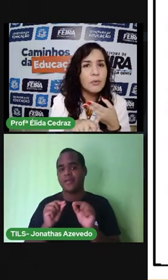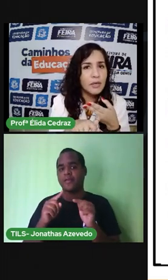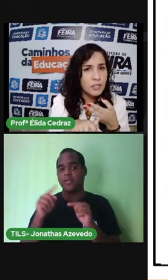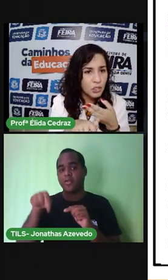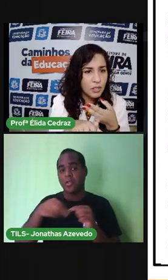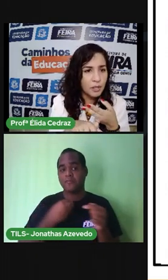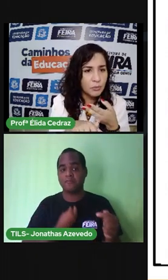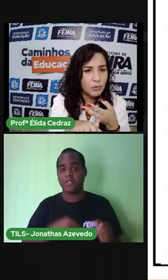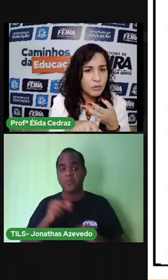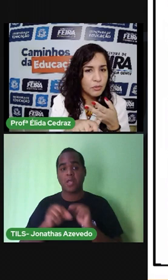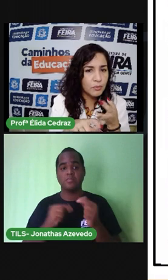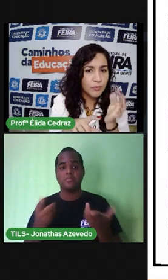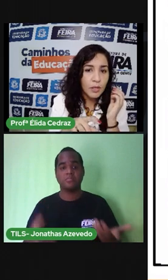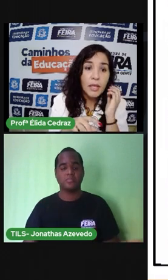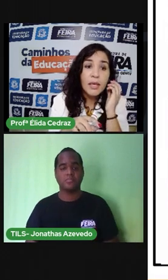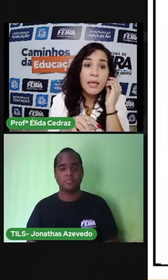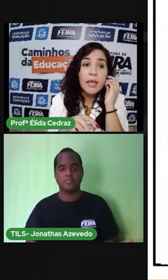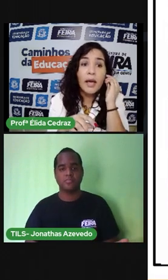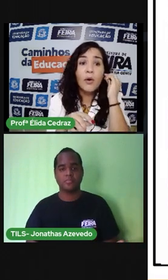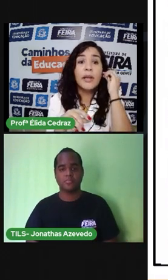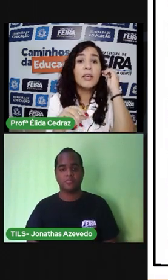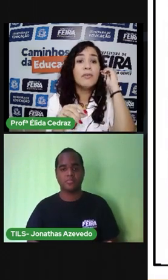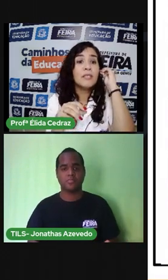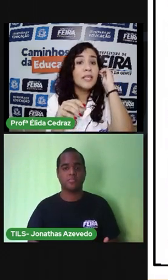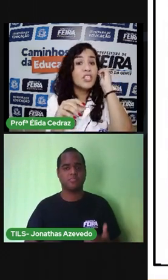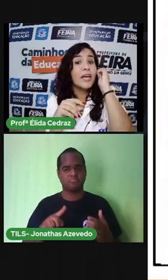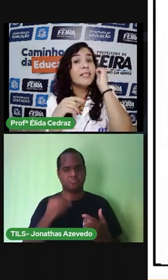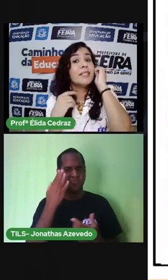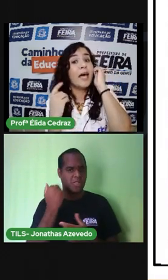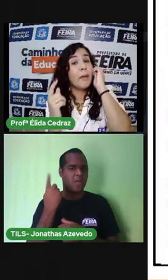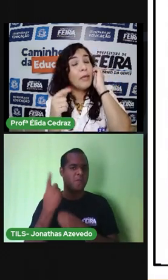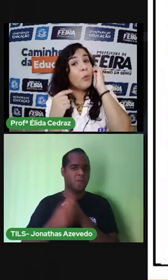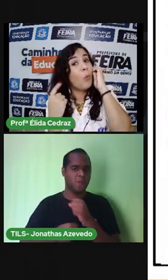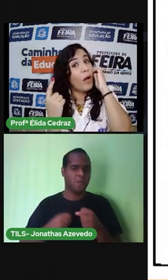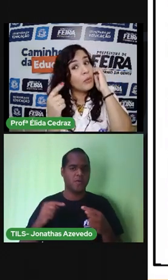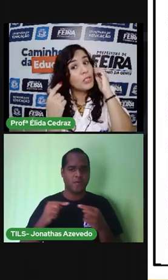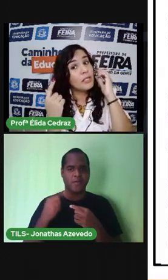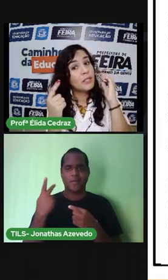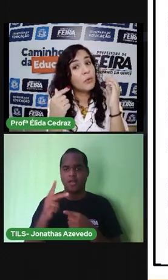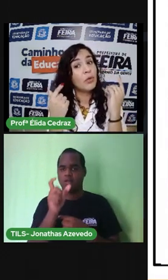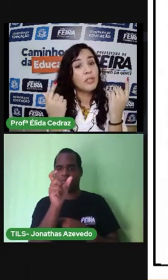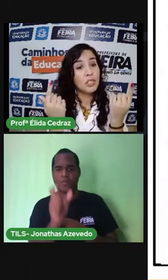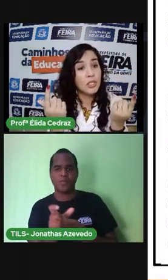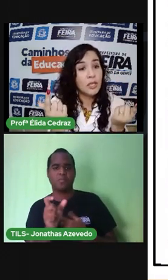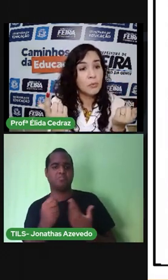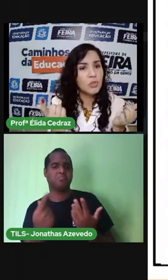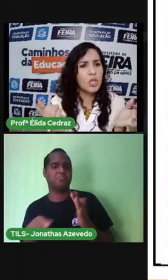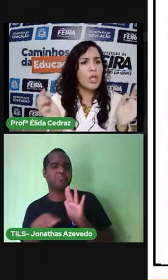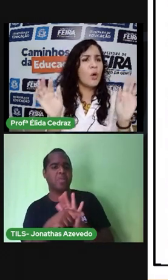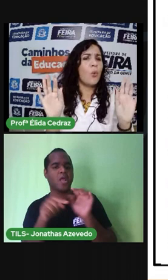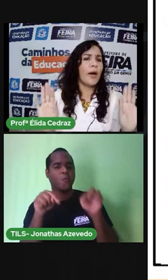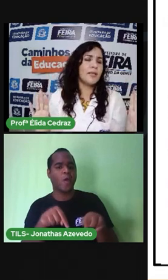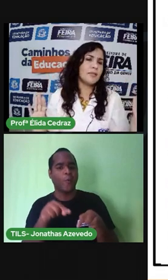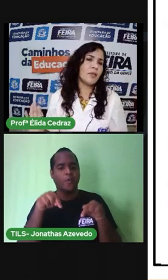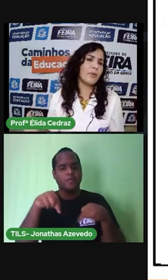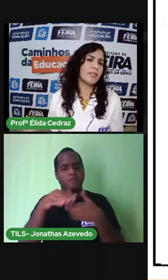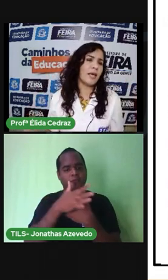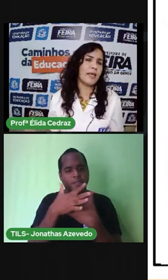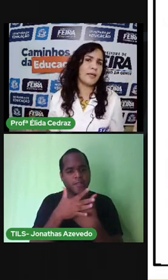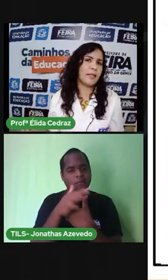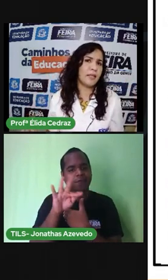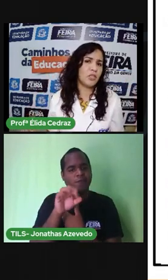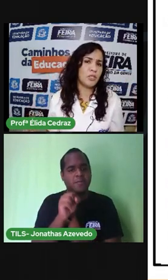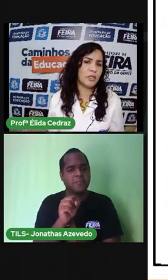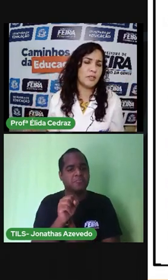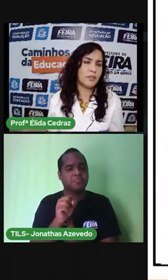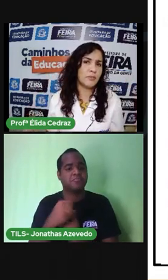estação nós estamos? E agora que você já sabe em qual estação nós estamos, Quais são as